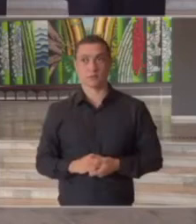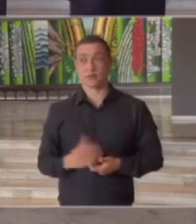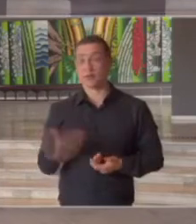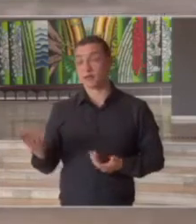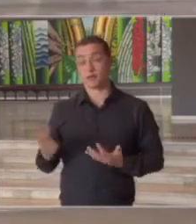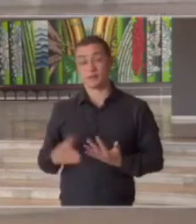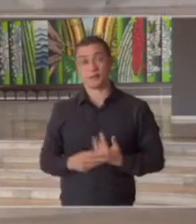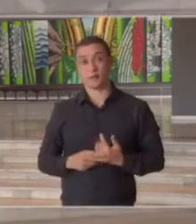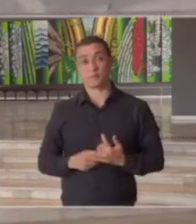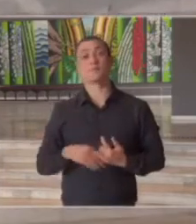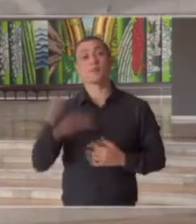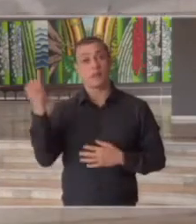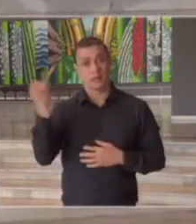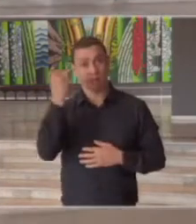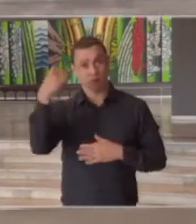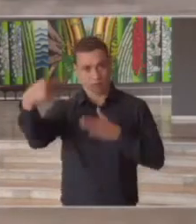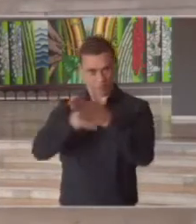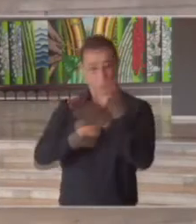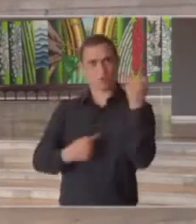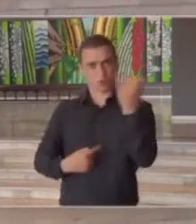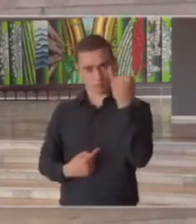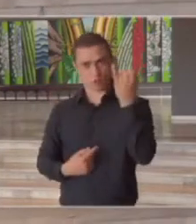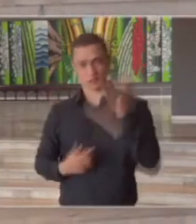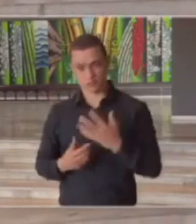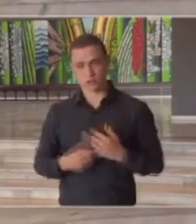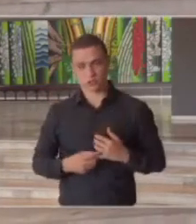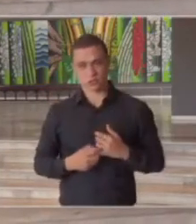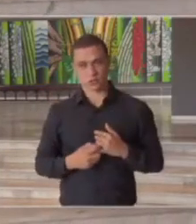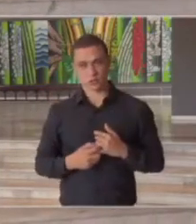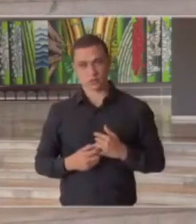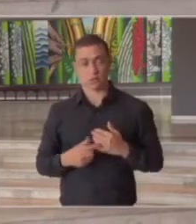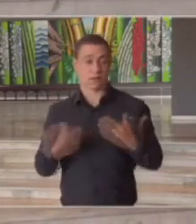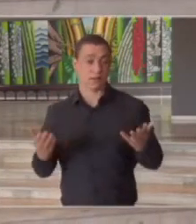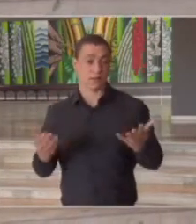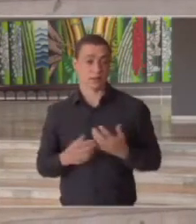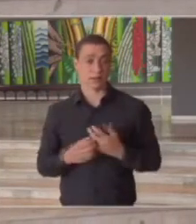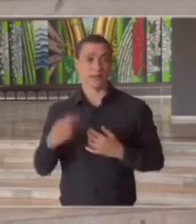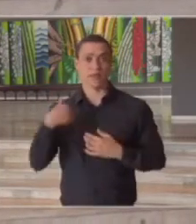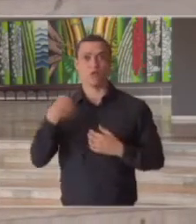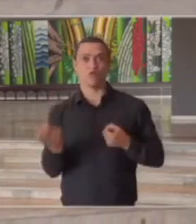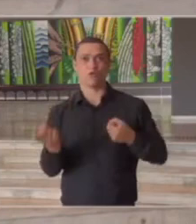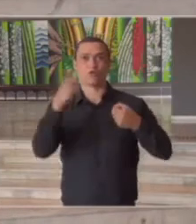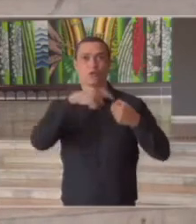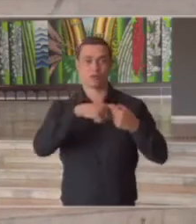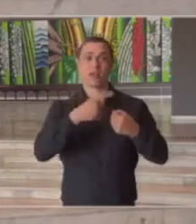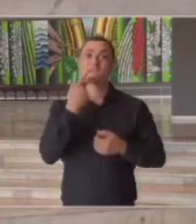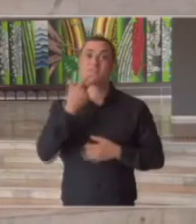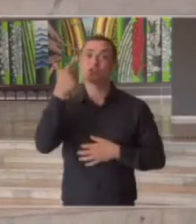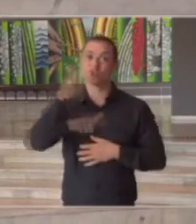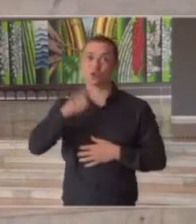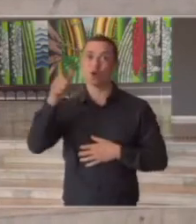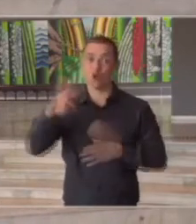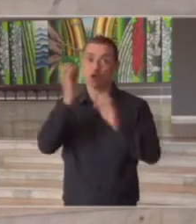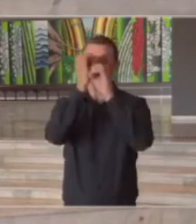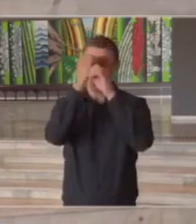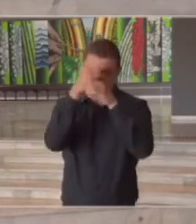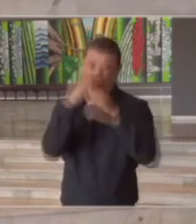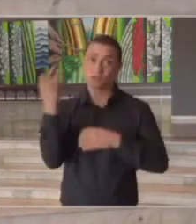é uma importante pergunta a sua quer dizer eu tenho que voltar a bater na tecla do teste